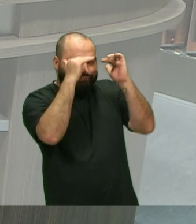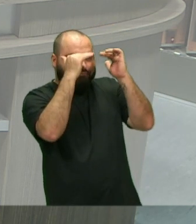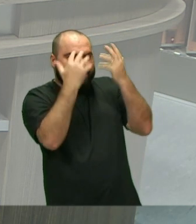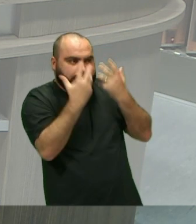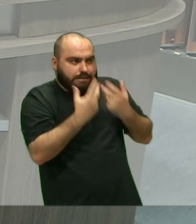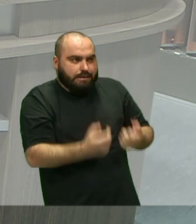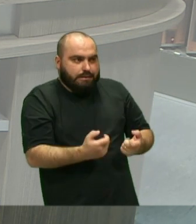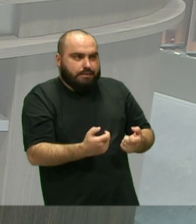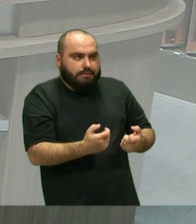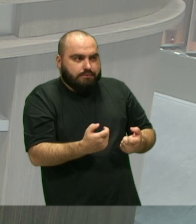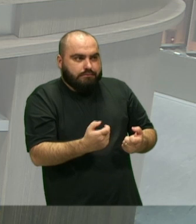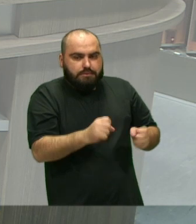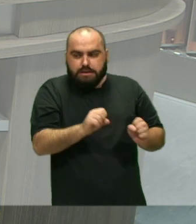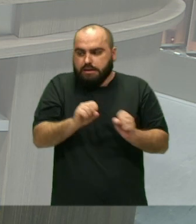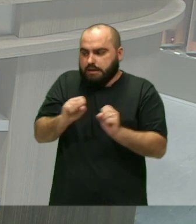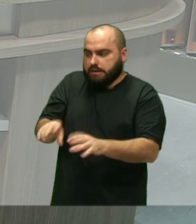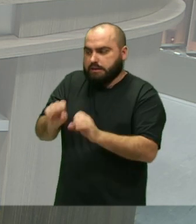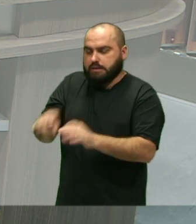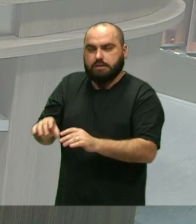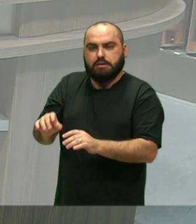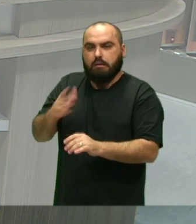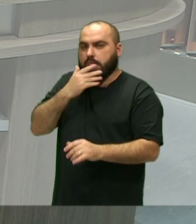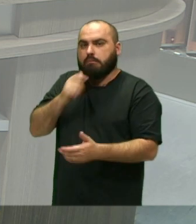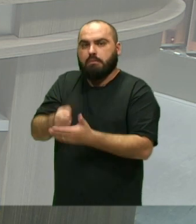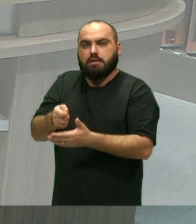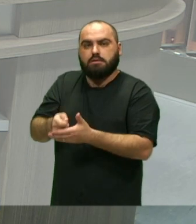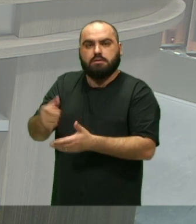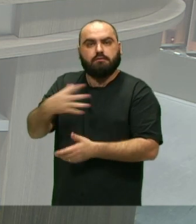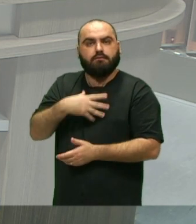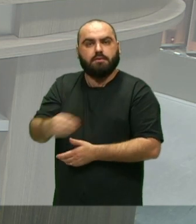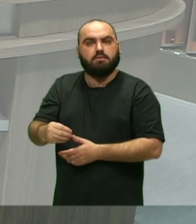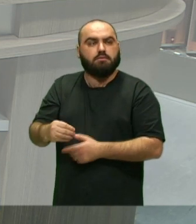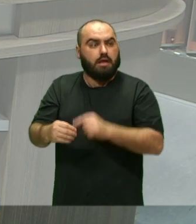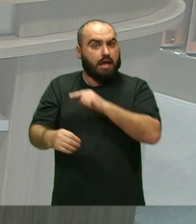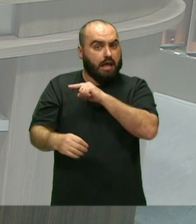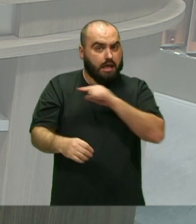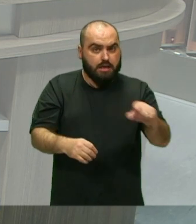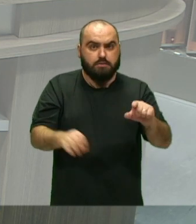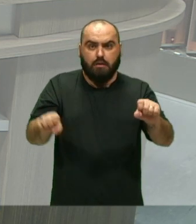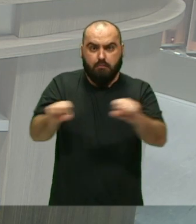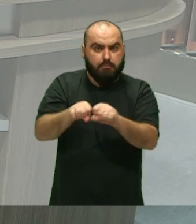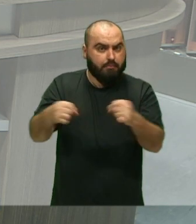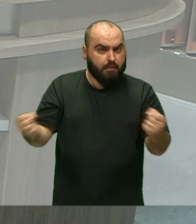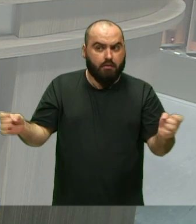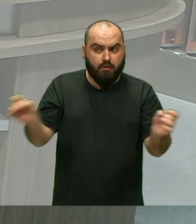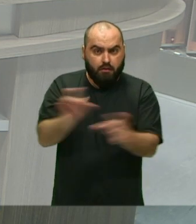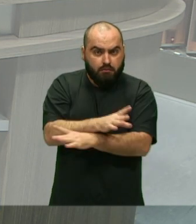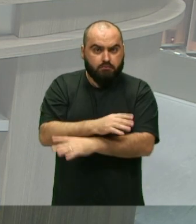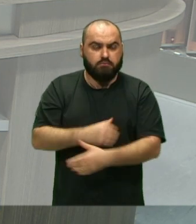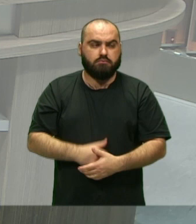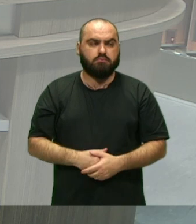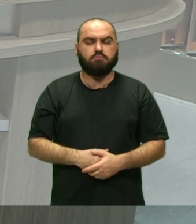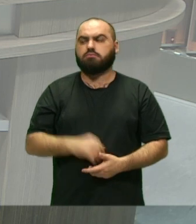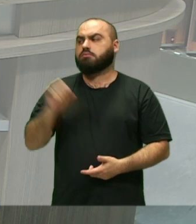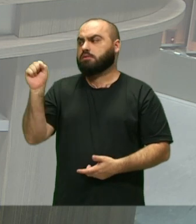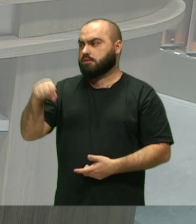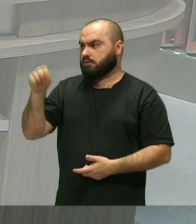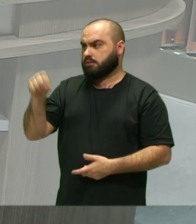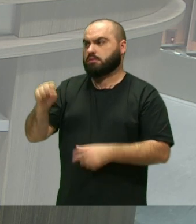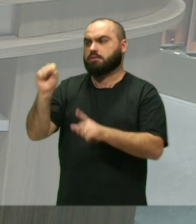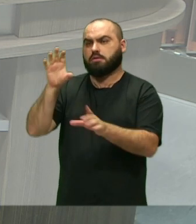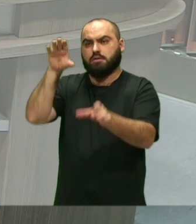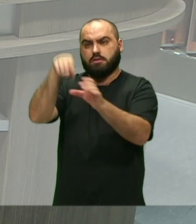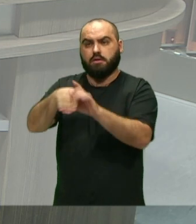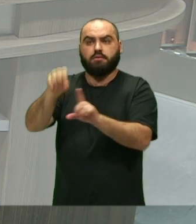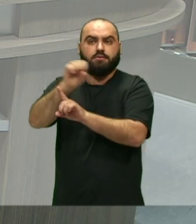acabam reproduzindo isso né isso também é bom pra quebrar isso né isso precisa ser quebrado é tá enraizado na nossa sociedade